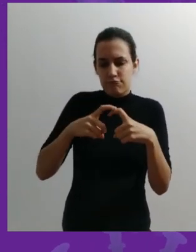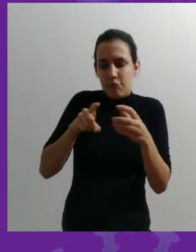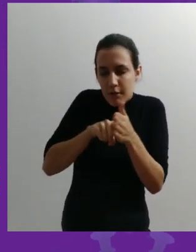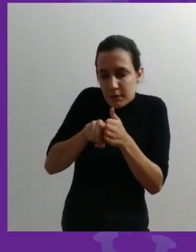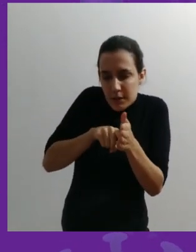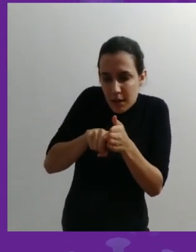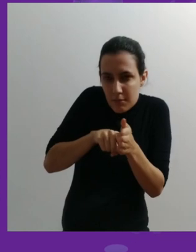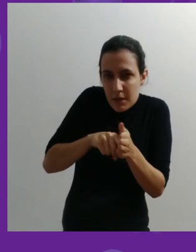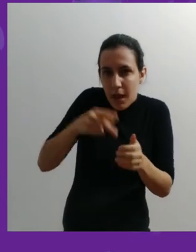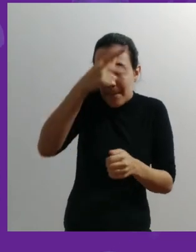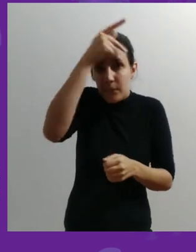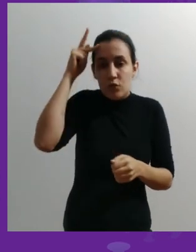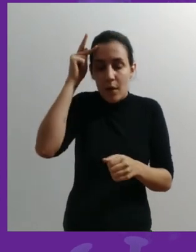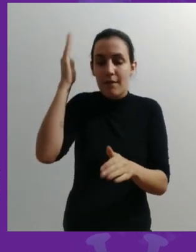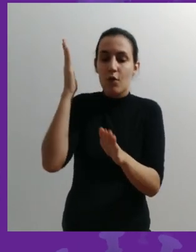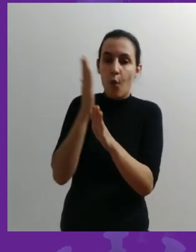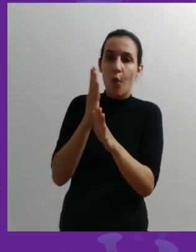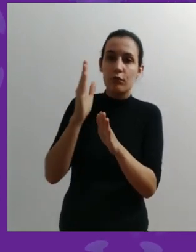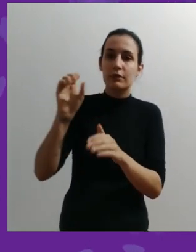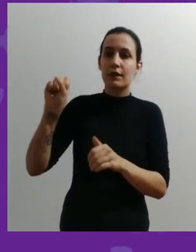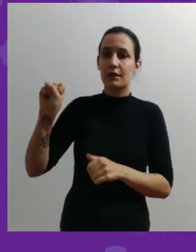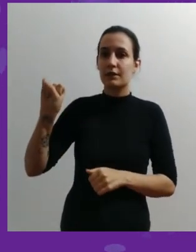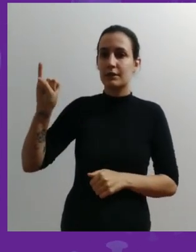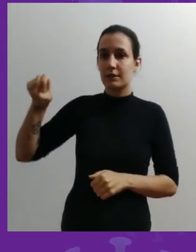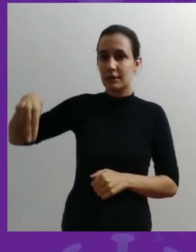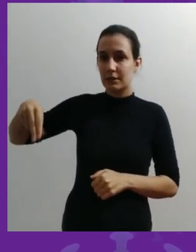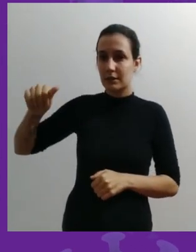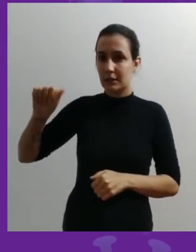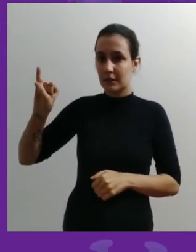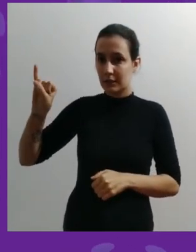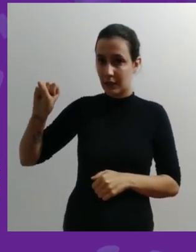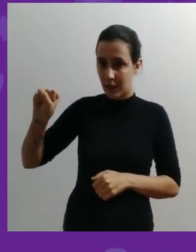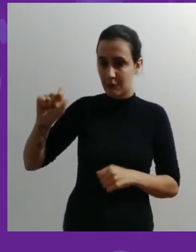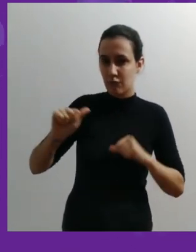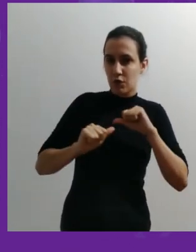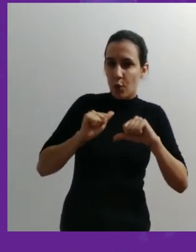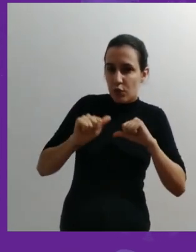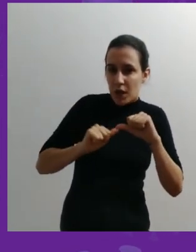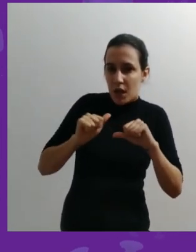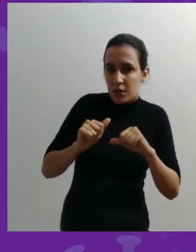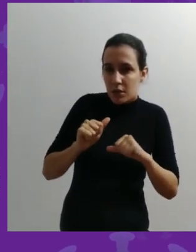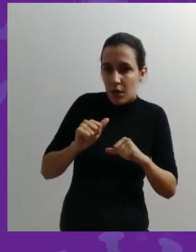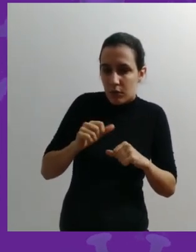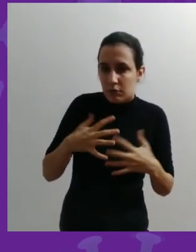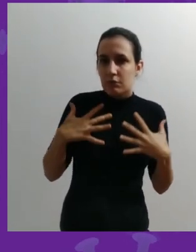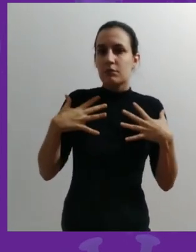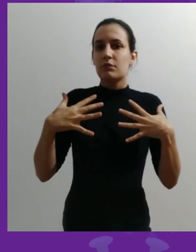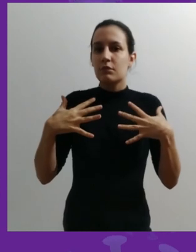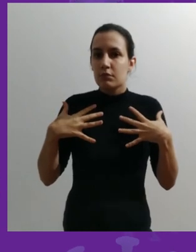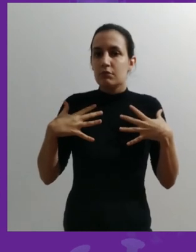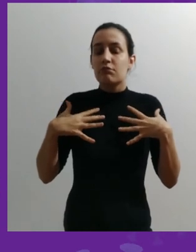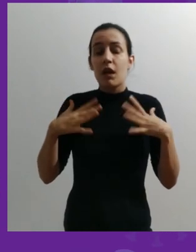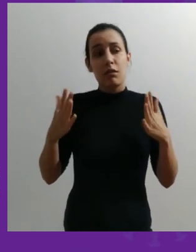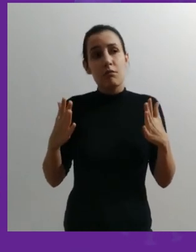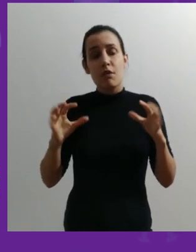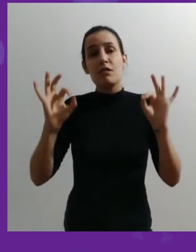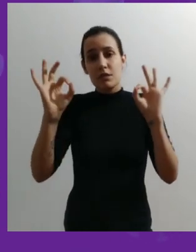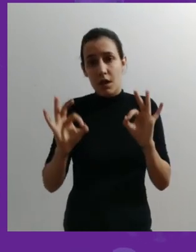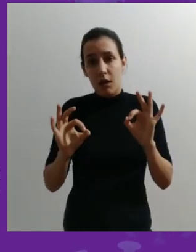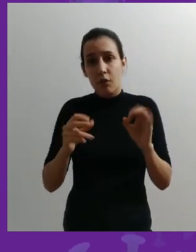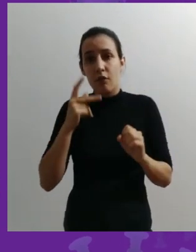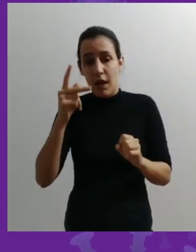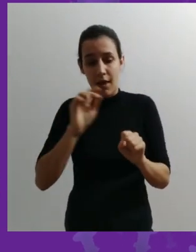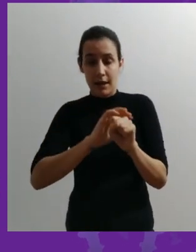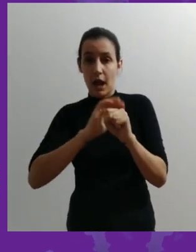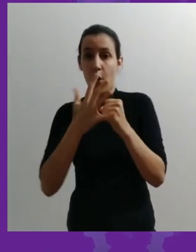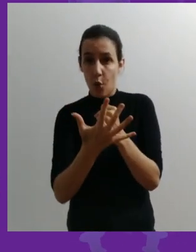pessoa, eu encontro sinais de alteração respiratória. Então está correto eu dizer que